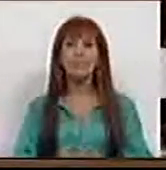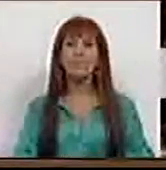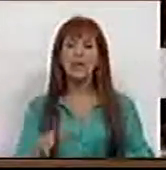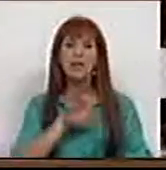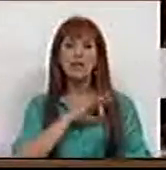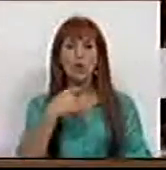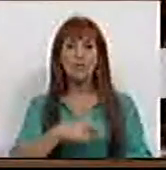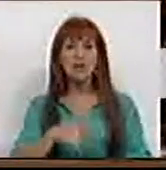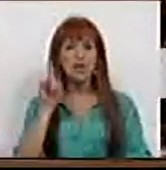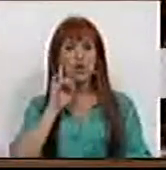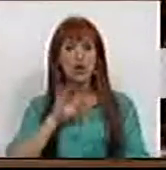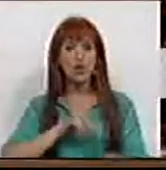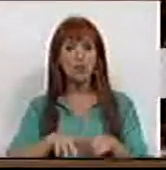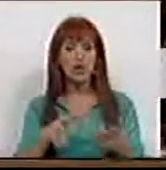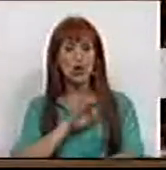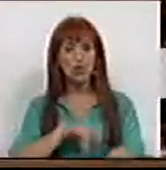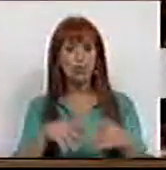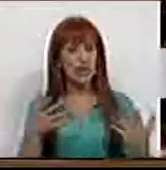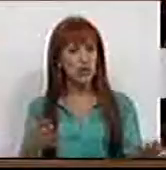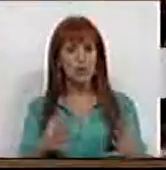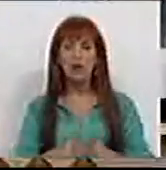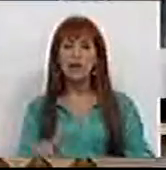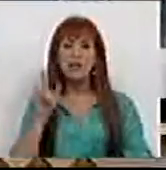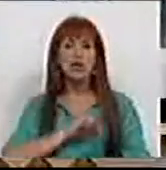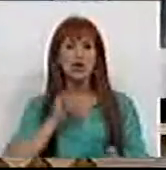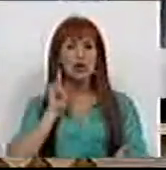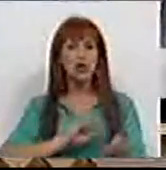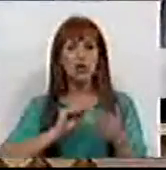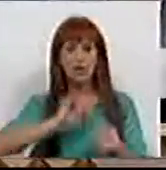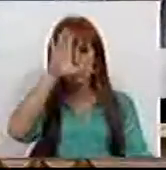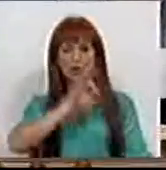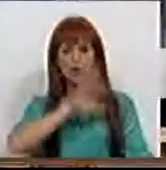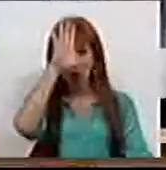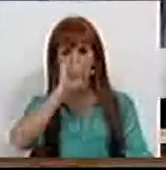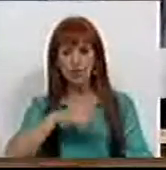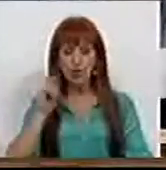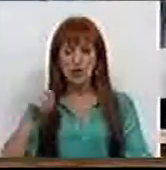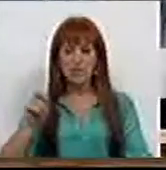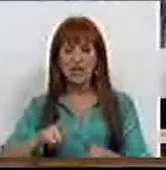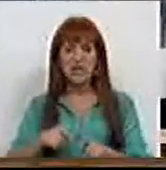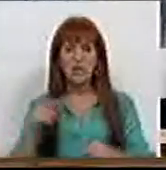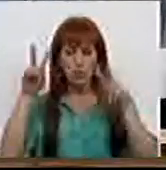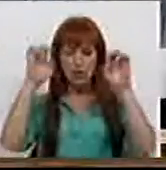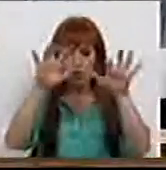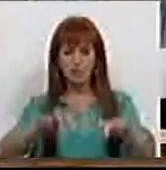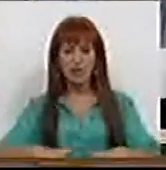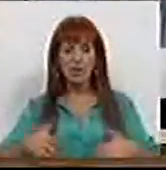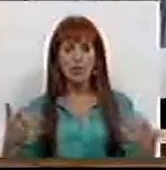Sra. Presidente, Sras. Deputadas, Srs. Deputados, Sra. Secretária de Estado, Sra. Ministro da Presidência e dos Assuntos Parlamentares.